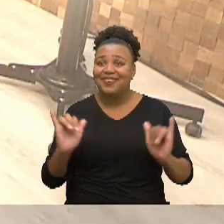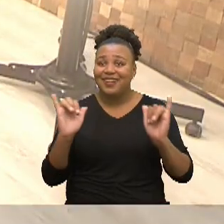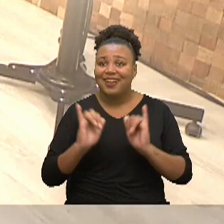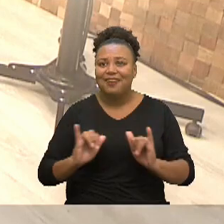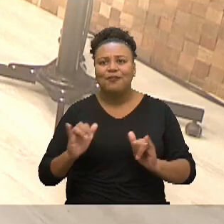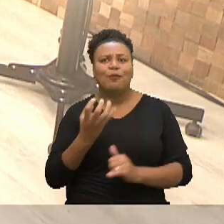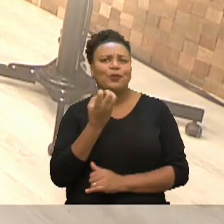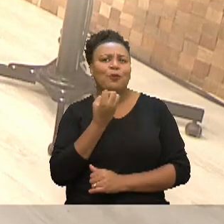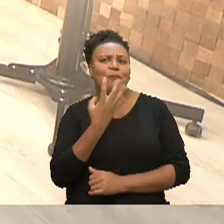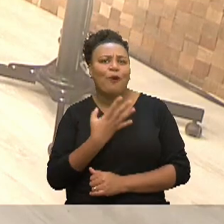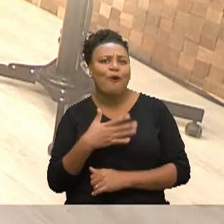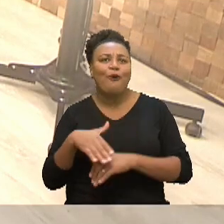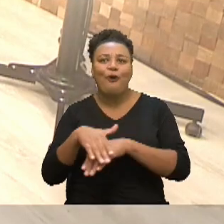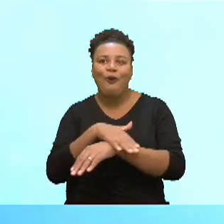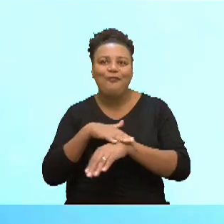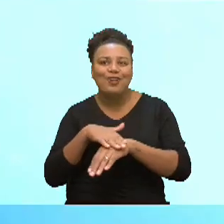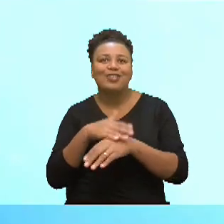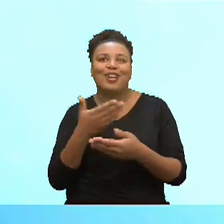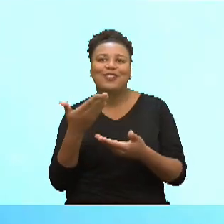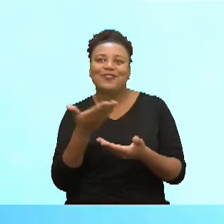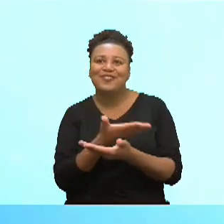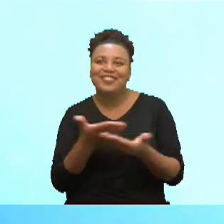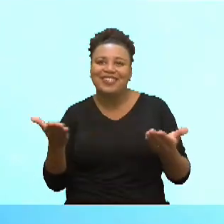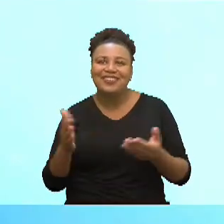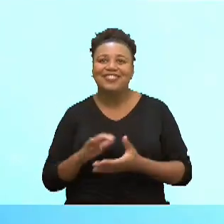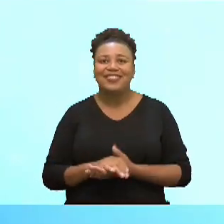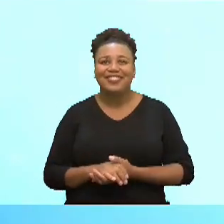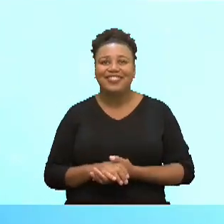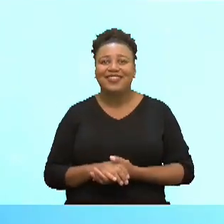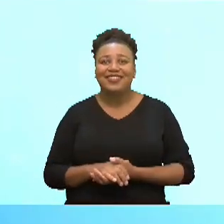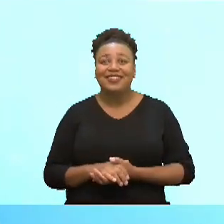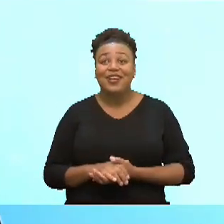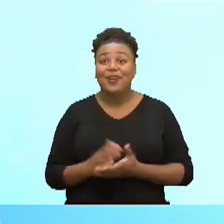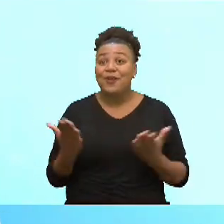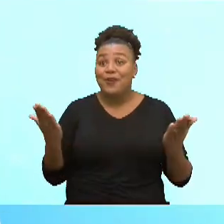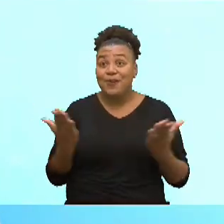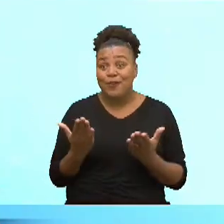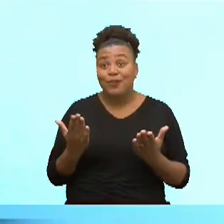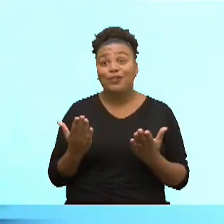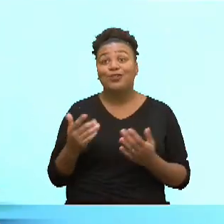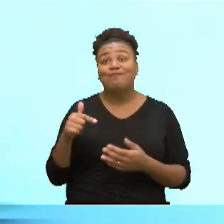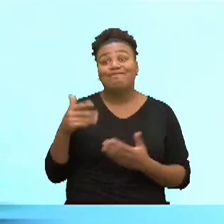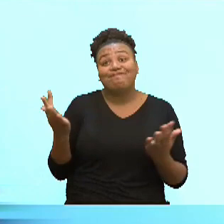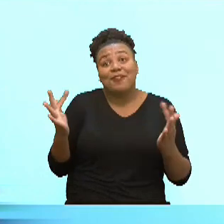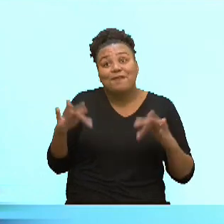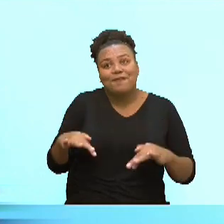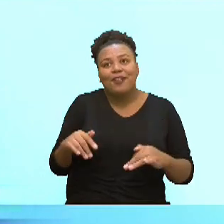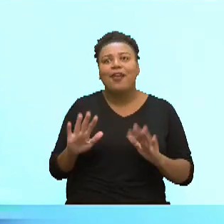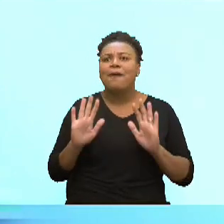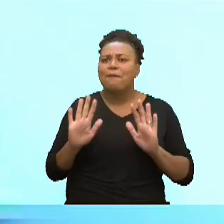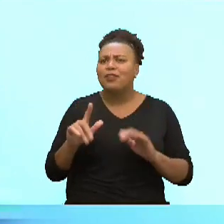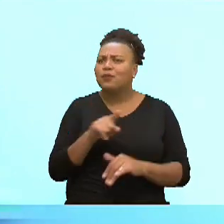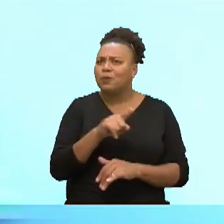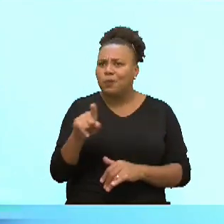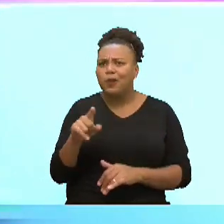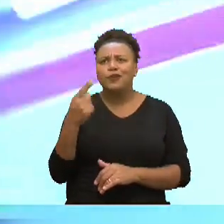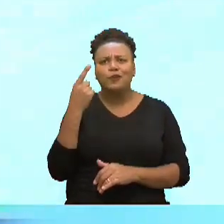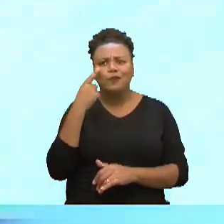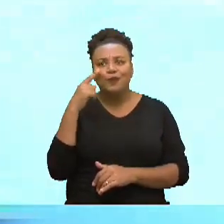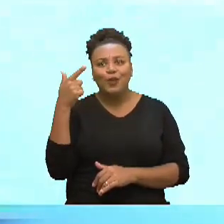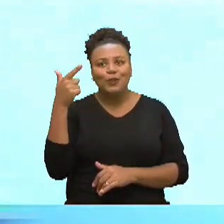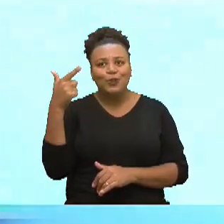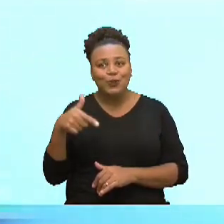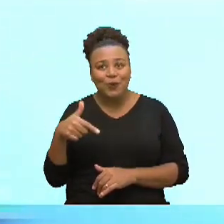muito bom ter conversado com vocês e hoje a gente fica por aqui mas você pode rever